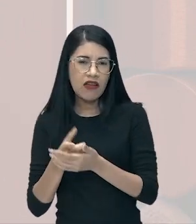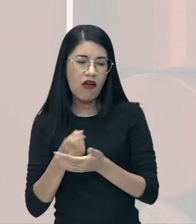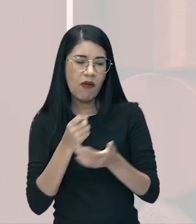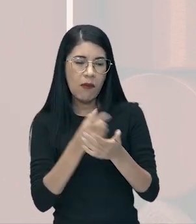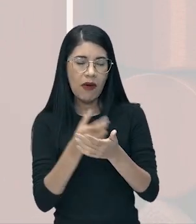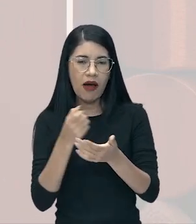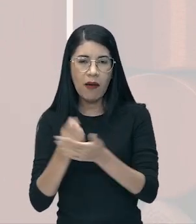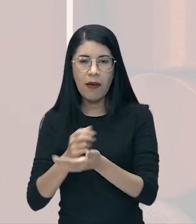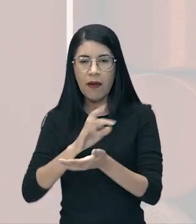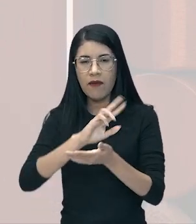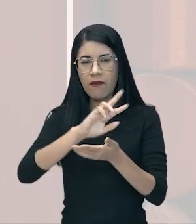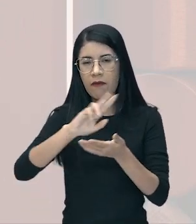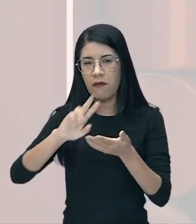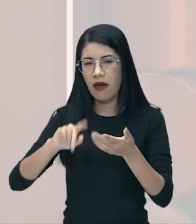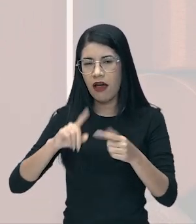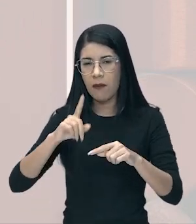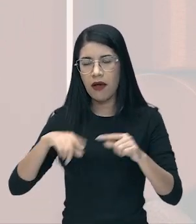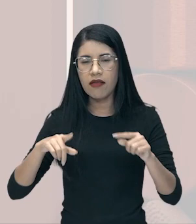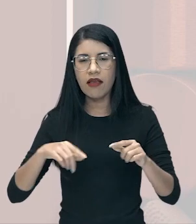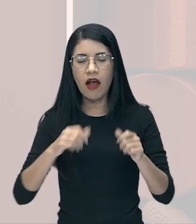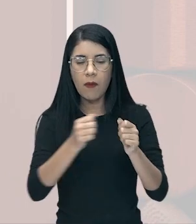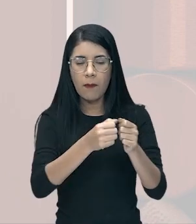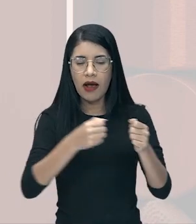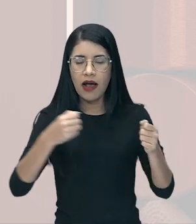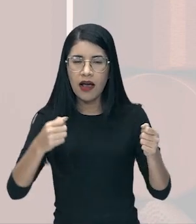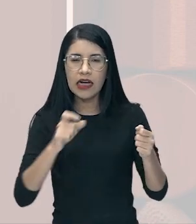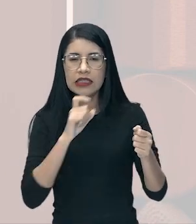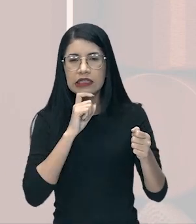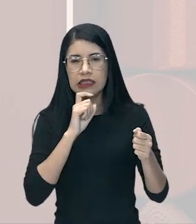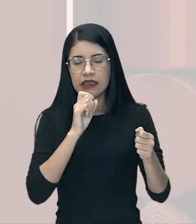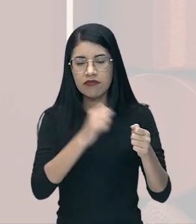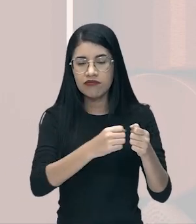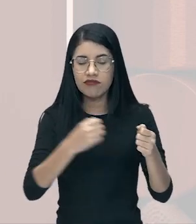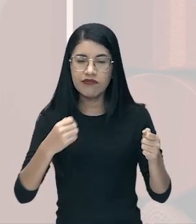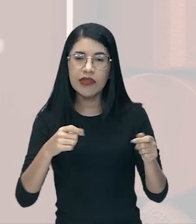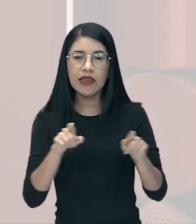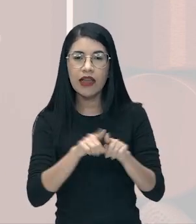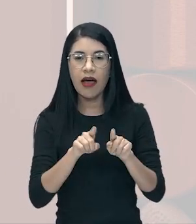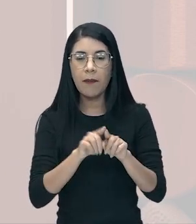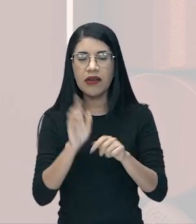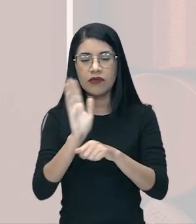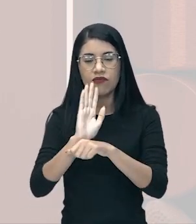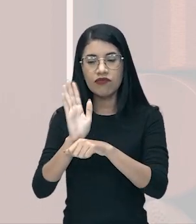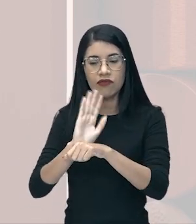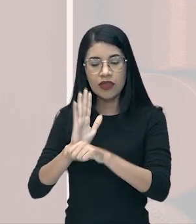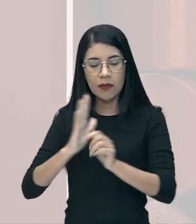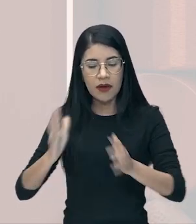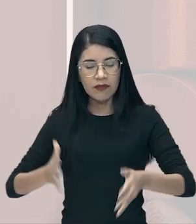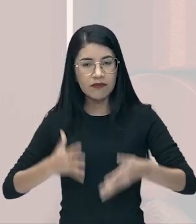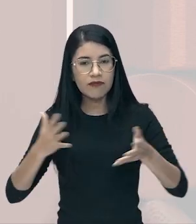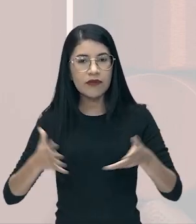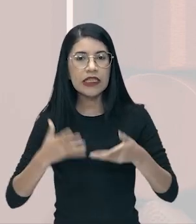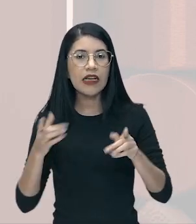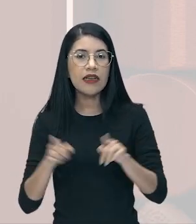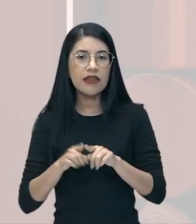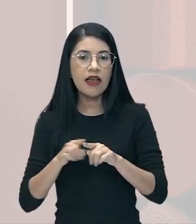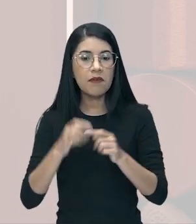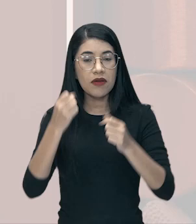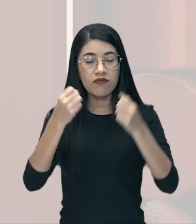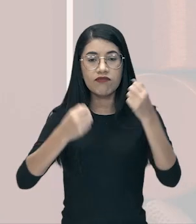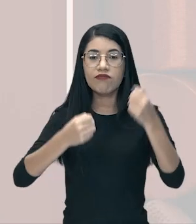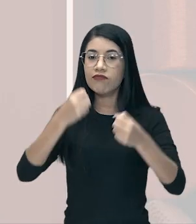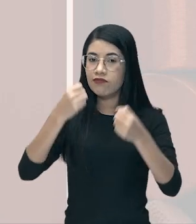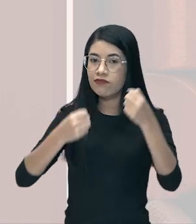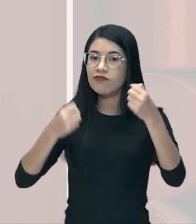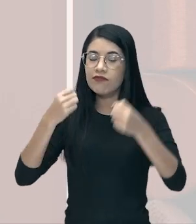geladeira que tinha sido criada naquele momento, o cinema também estimulava, o automóvel